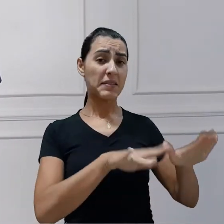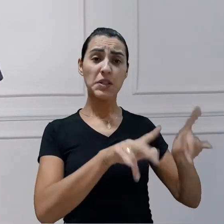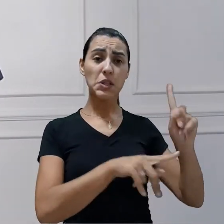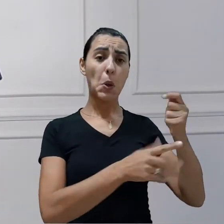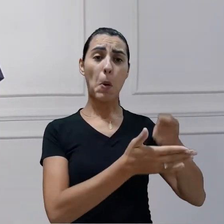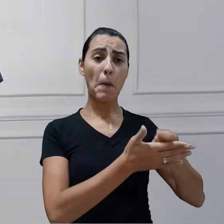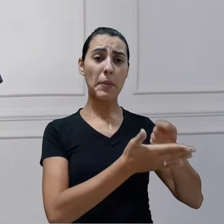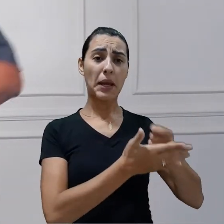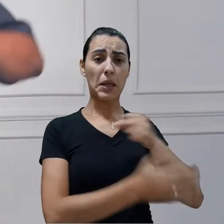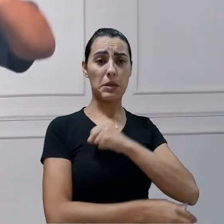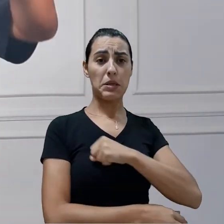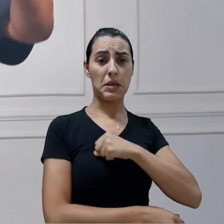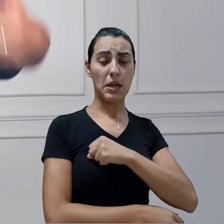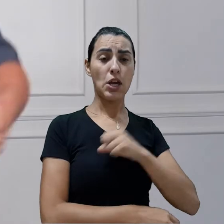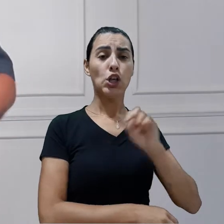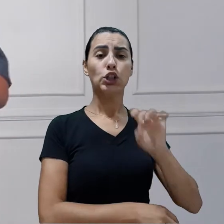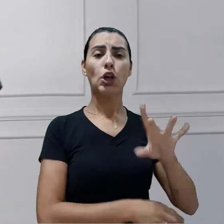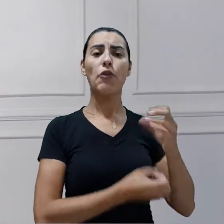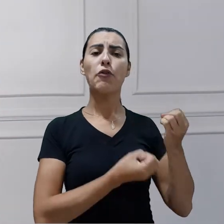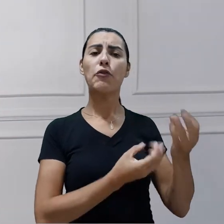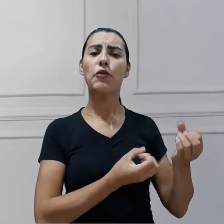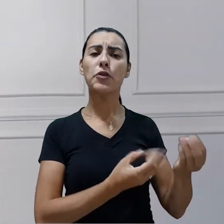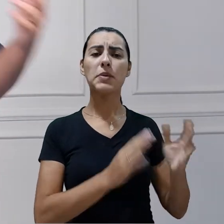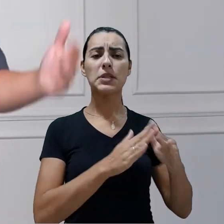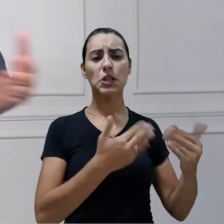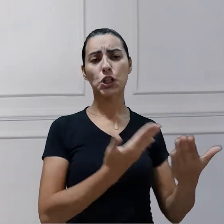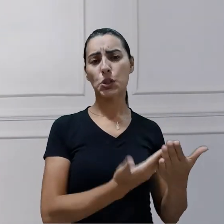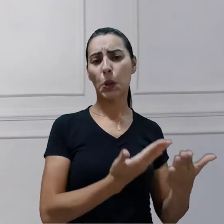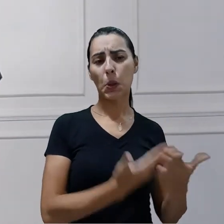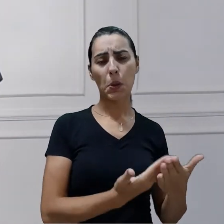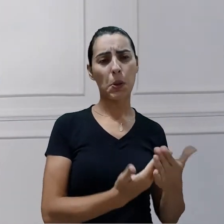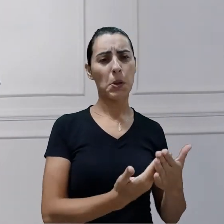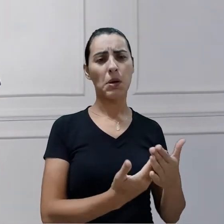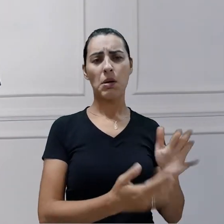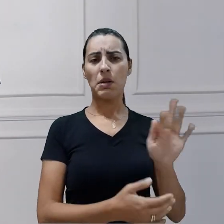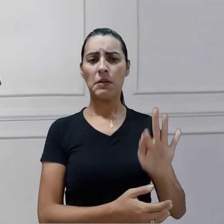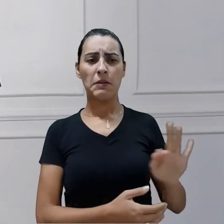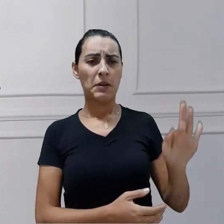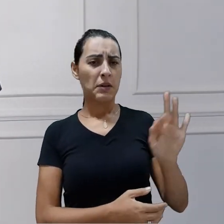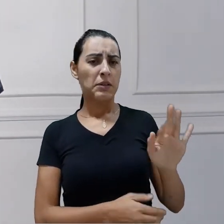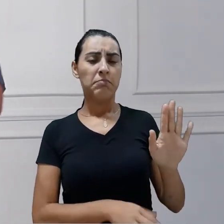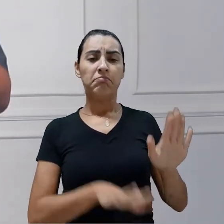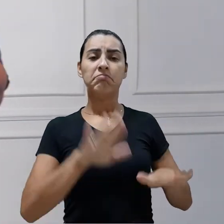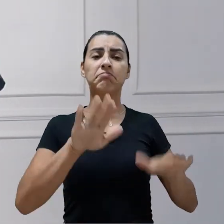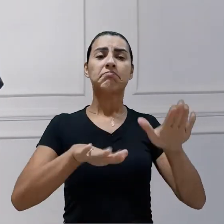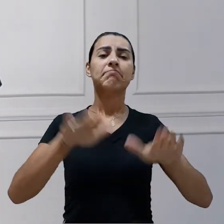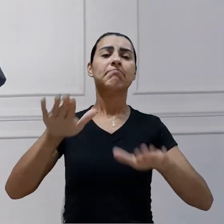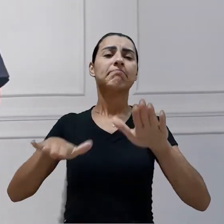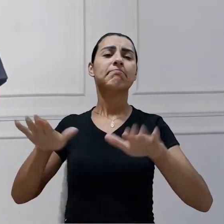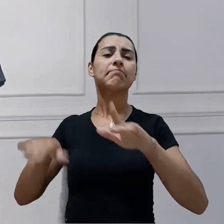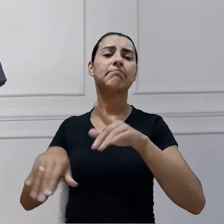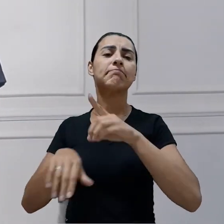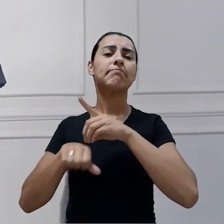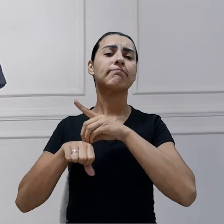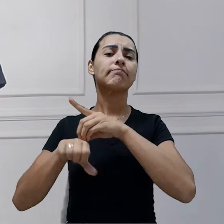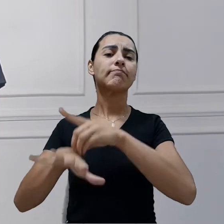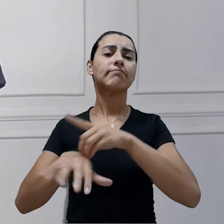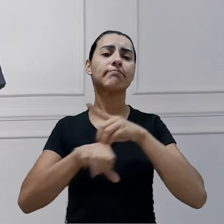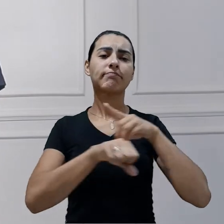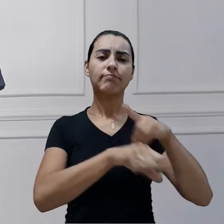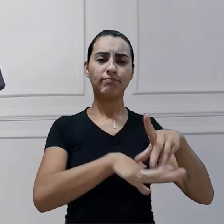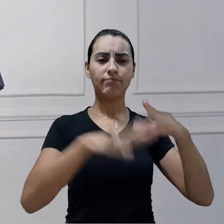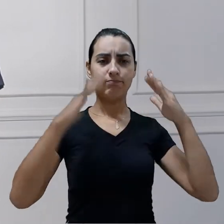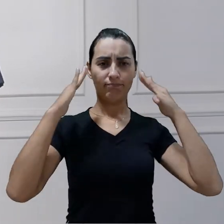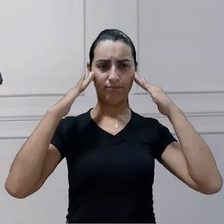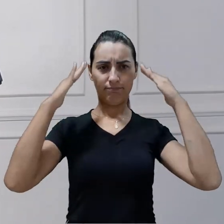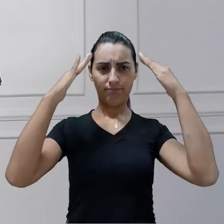por uma casa formativa, por uma escola formativa. Isto varia de diocese para diocese, conforme a organização